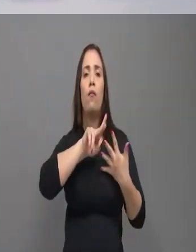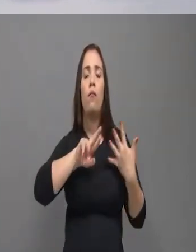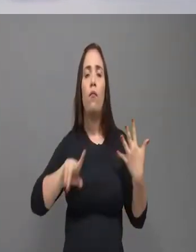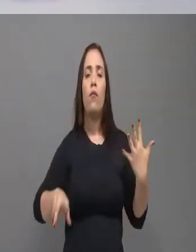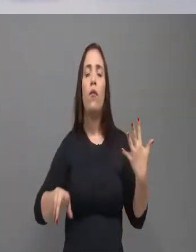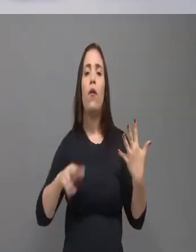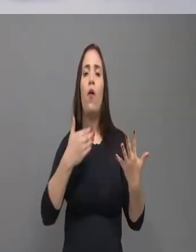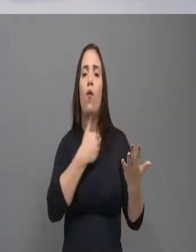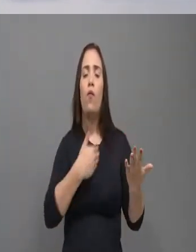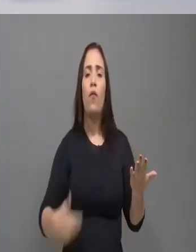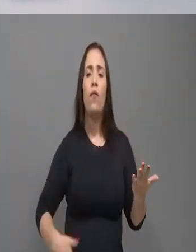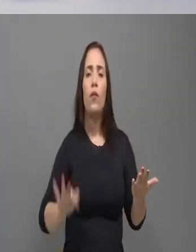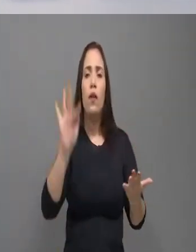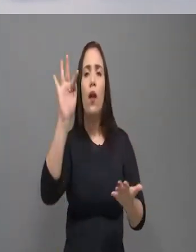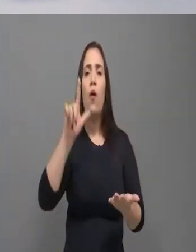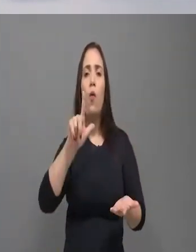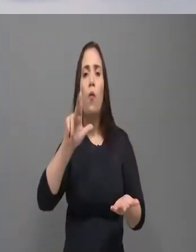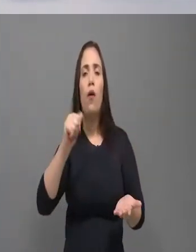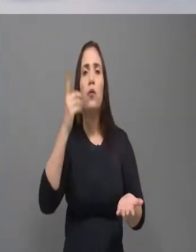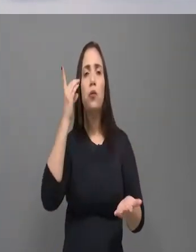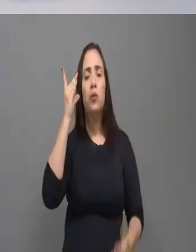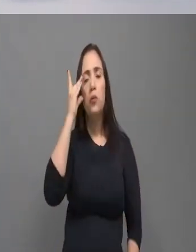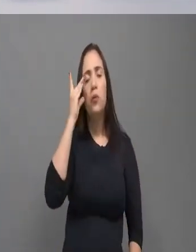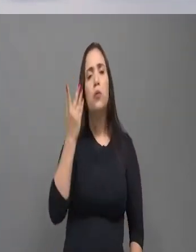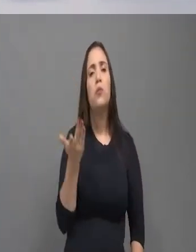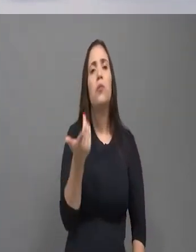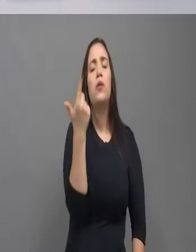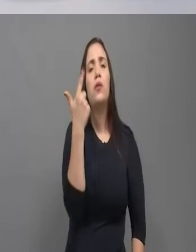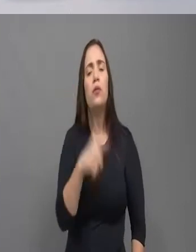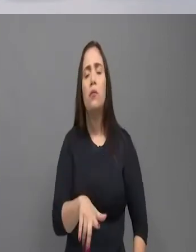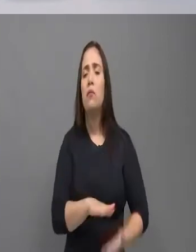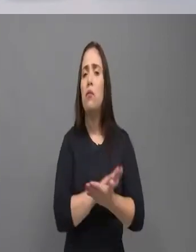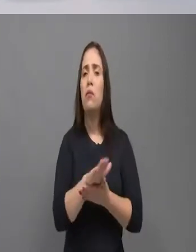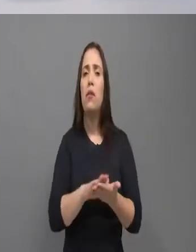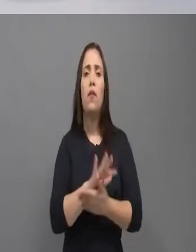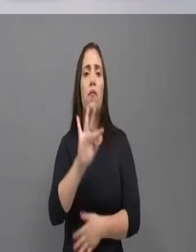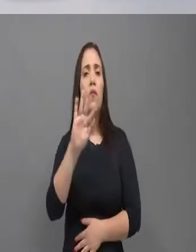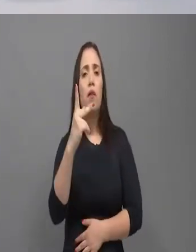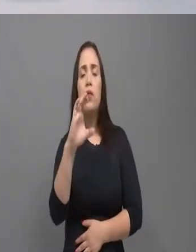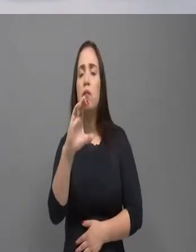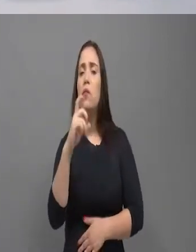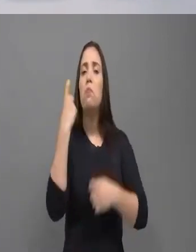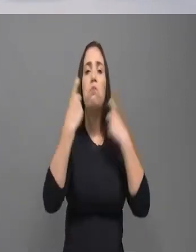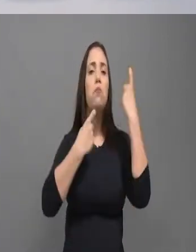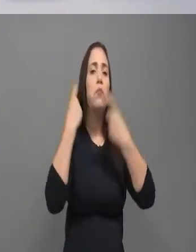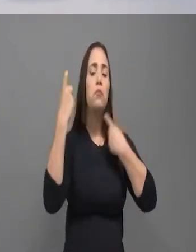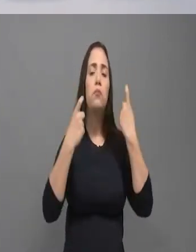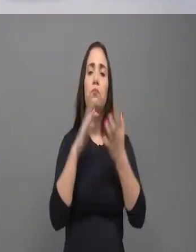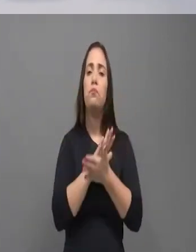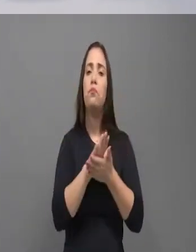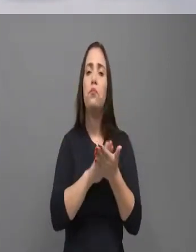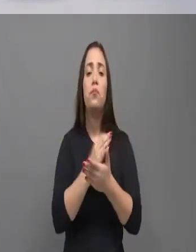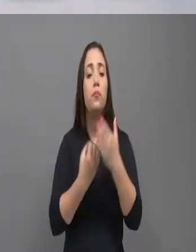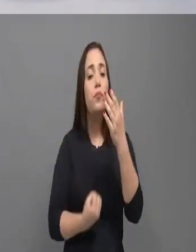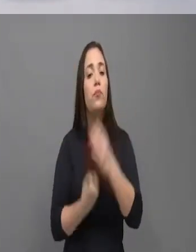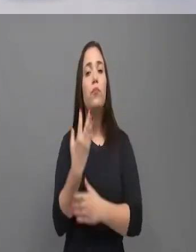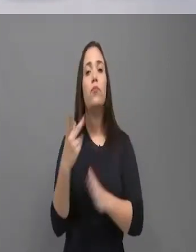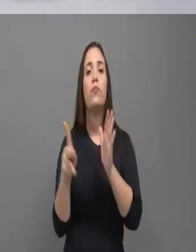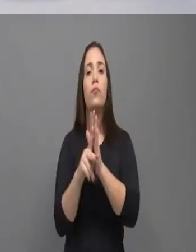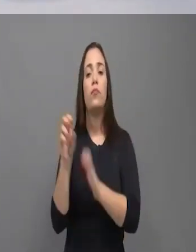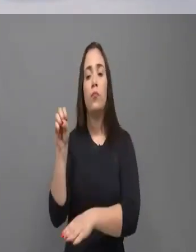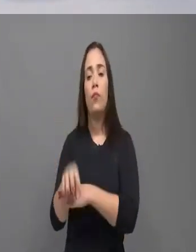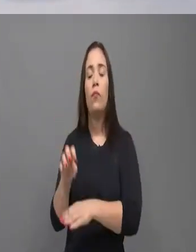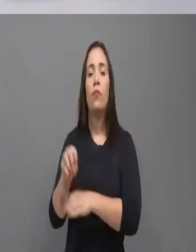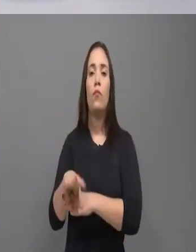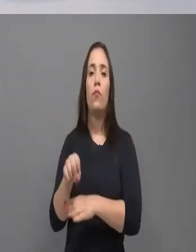de Segurança. Por quê? Porque eles pensavam que o crime organizado não ia ter uma dimensão muito grande.